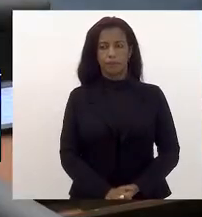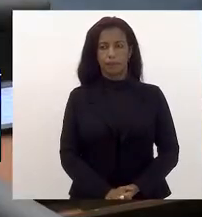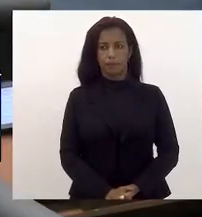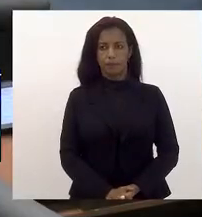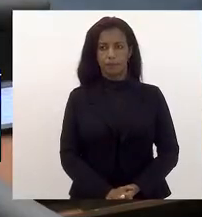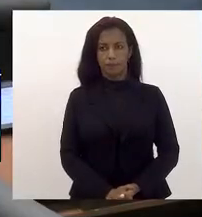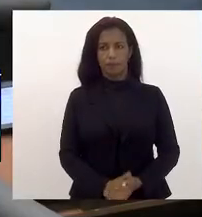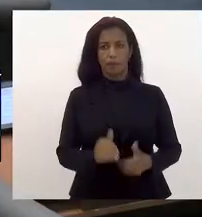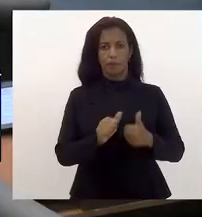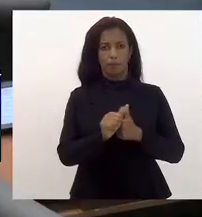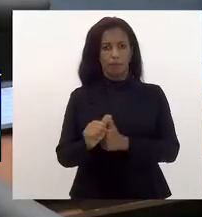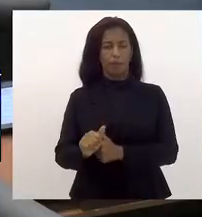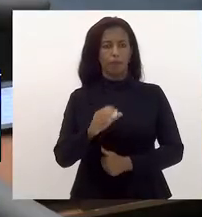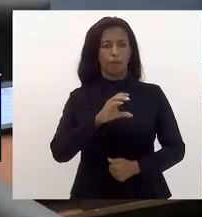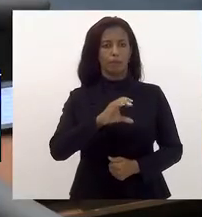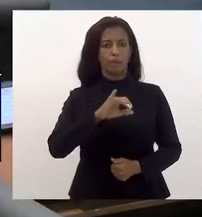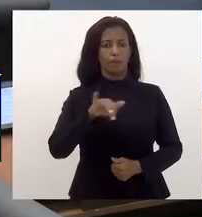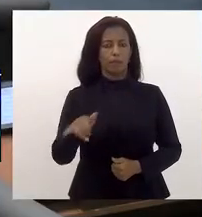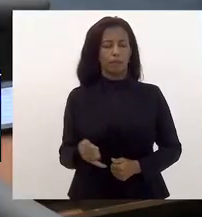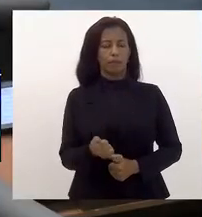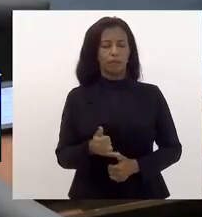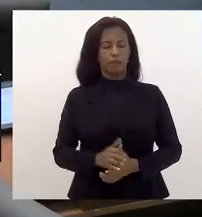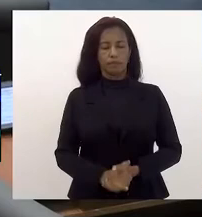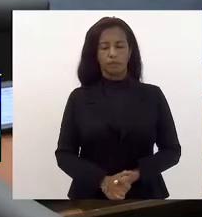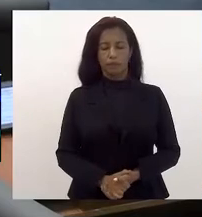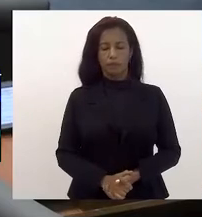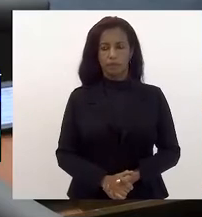Acompanho o parecer da CCJ.